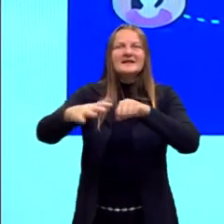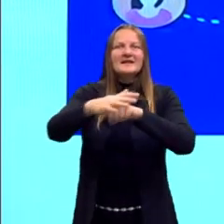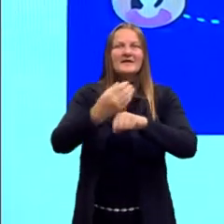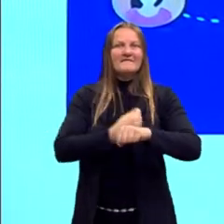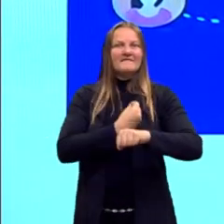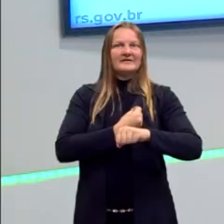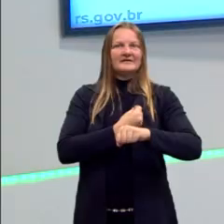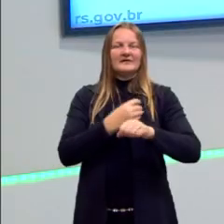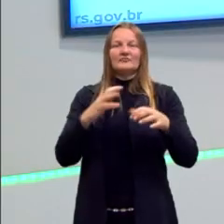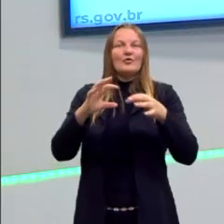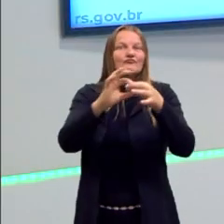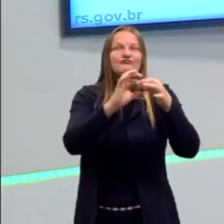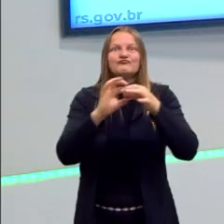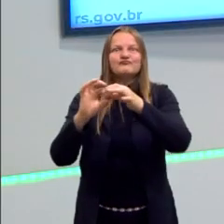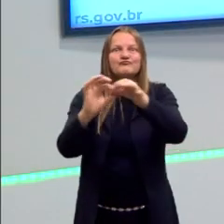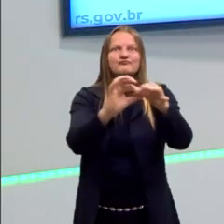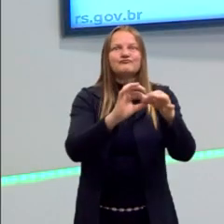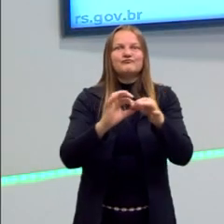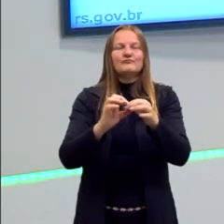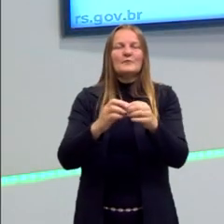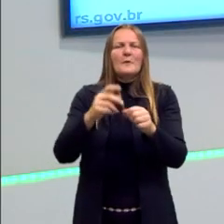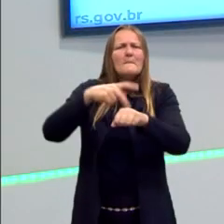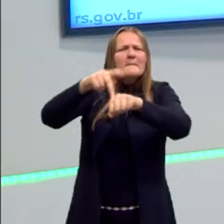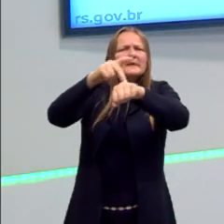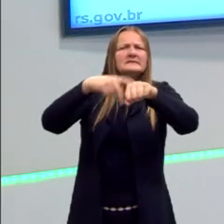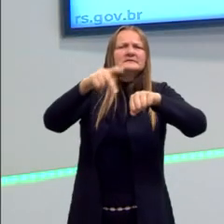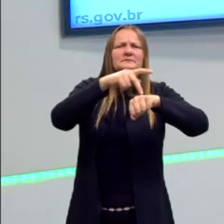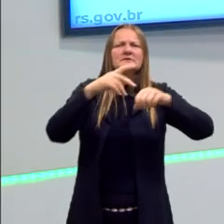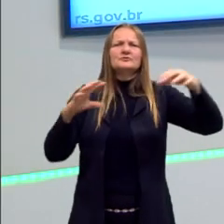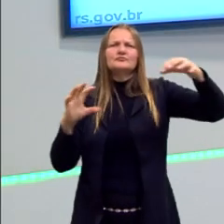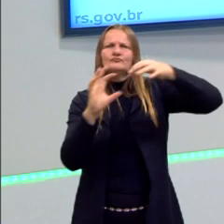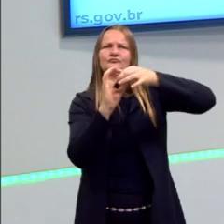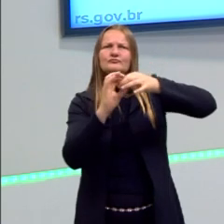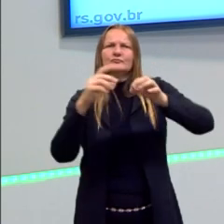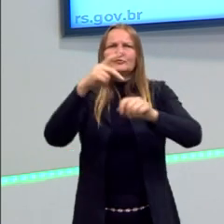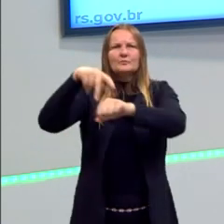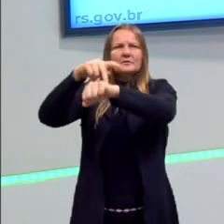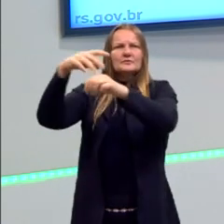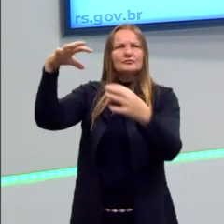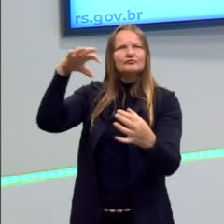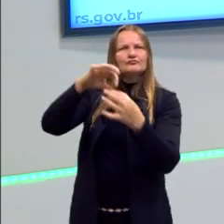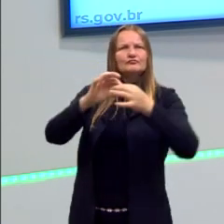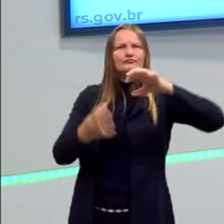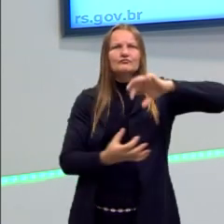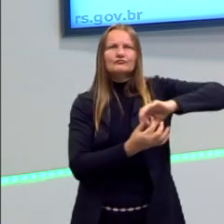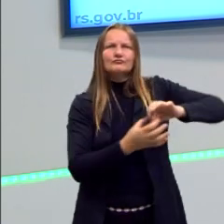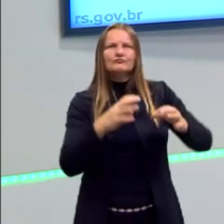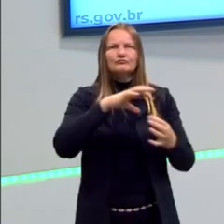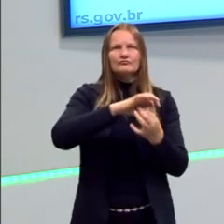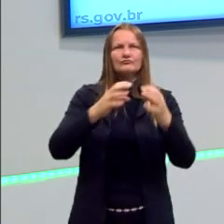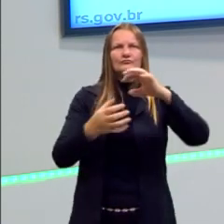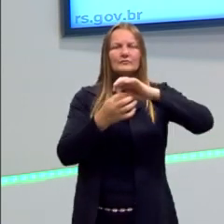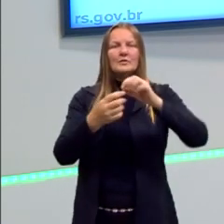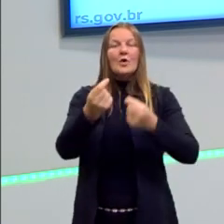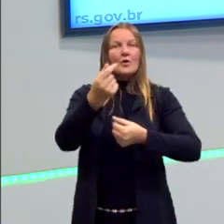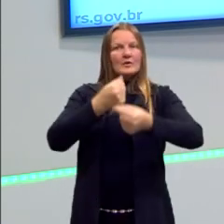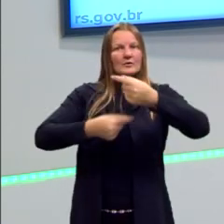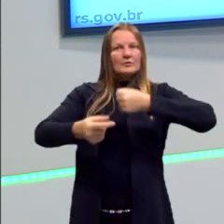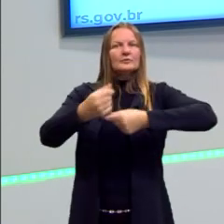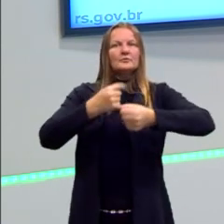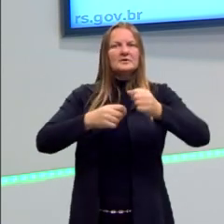e a importância, né? Dos estados nacionais, os países terem seus patamares, né? Terem suas condições econômicas,